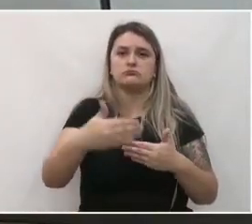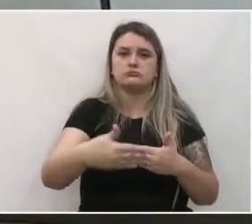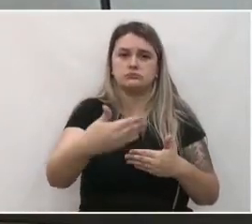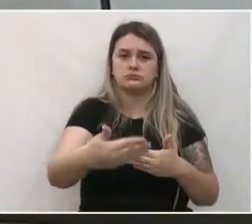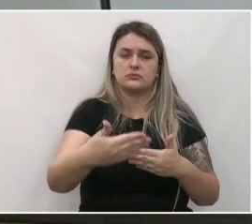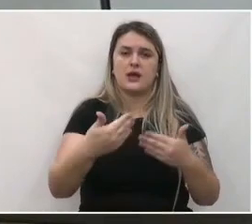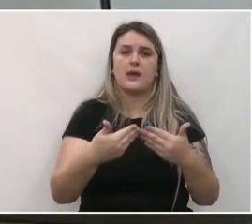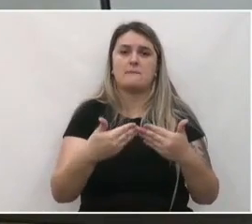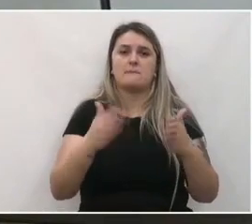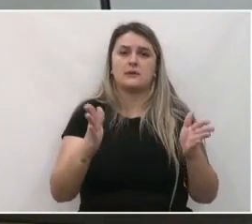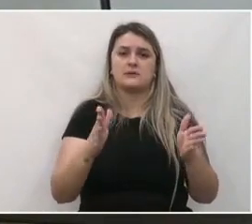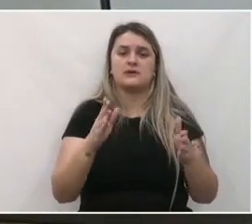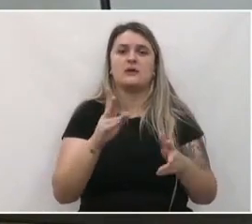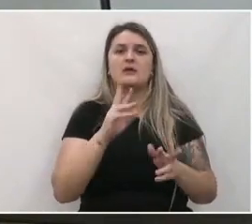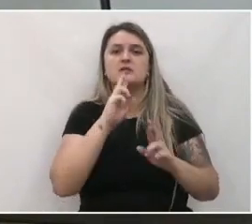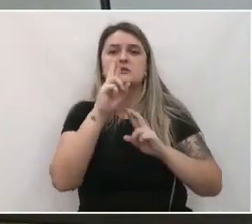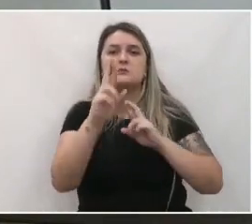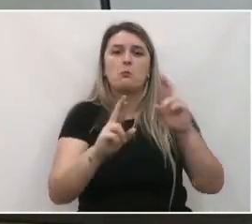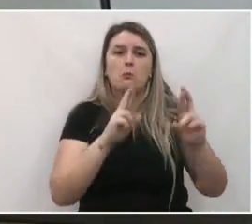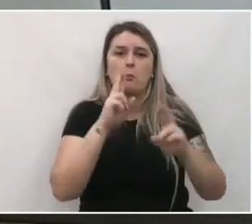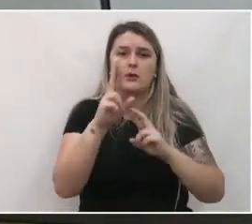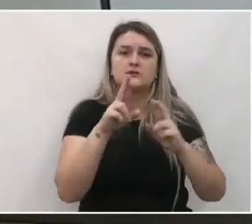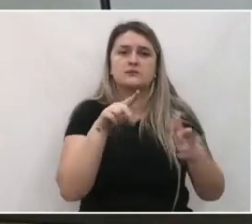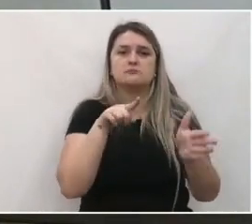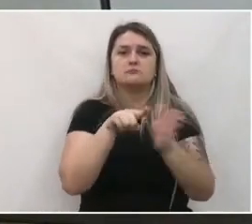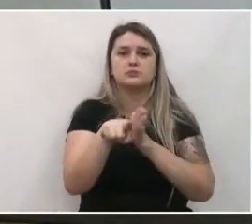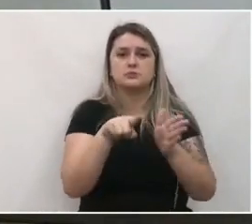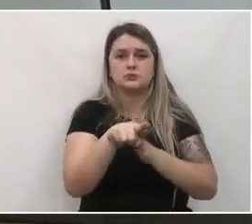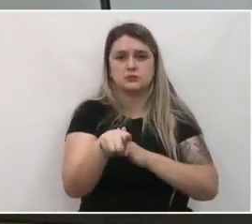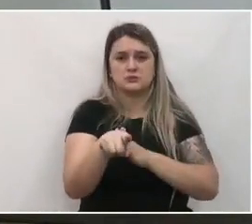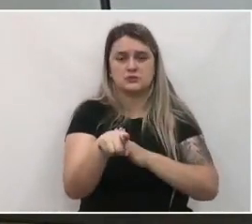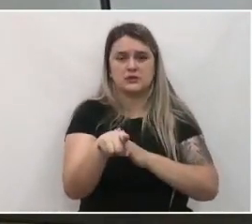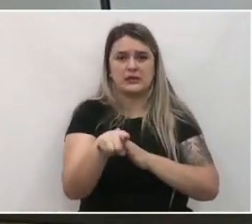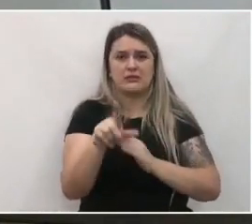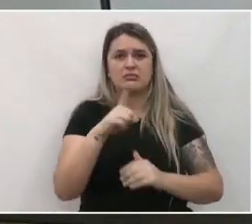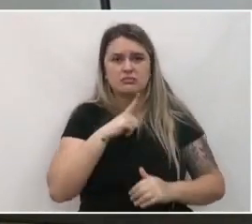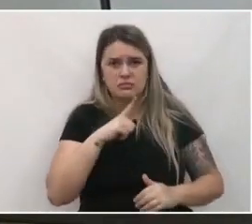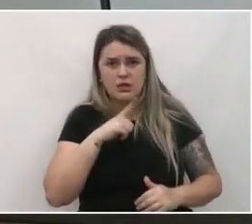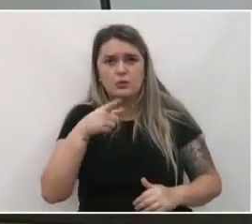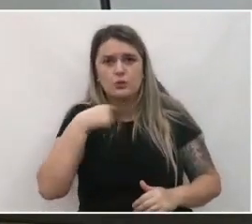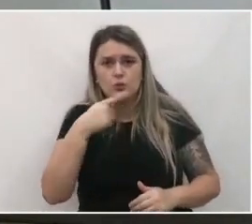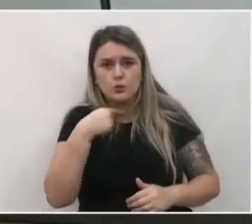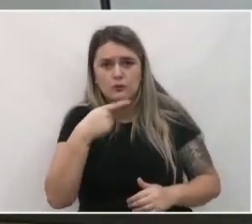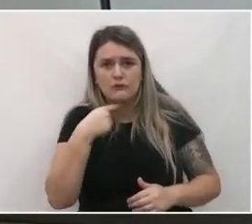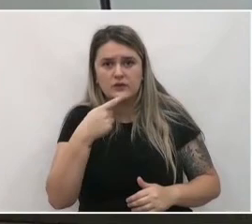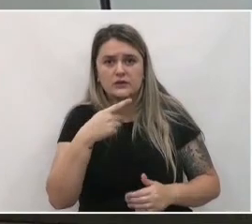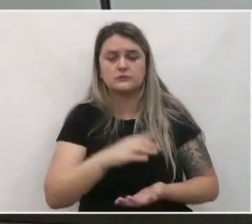abrindo para responder alguma pergunta, algum questionamento.